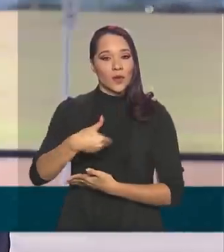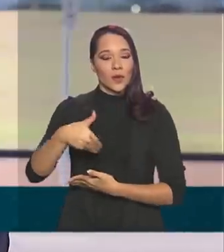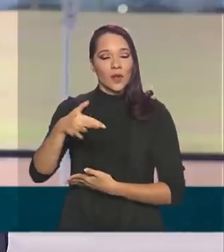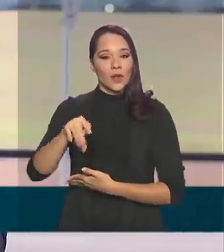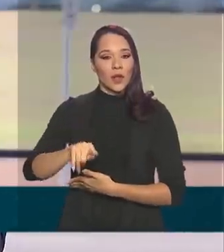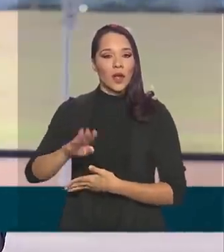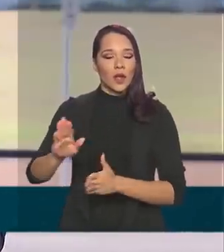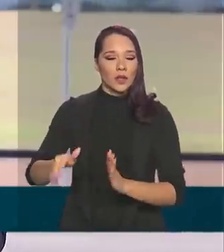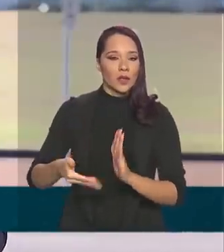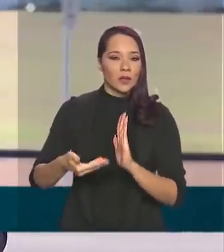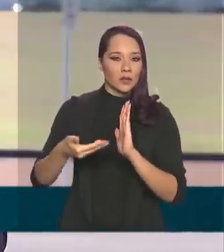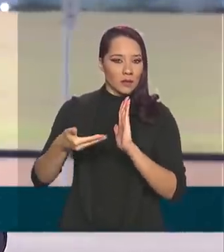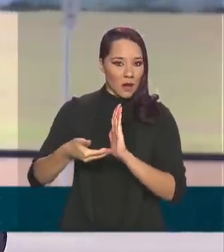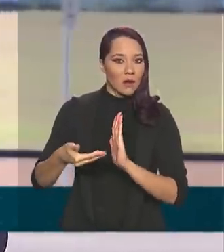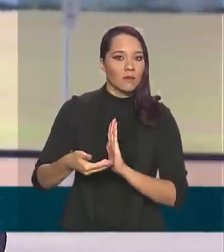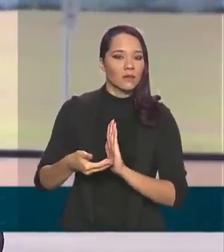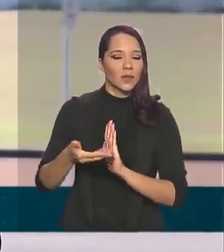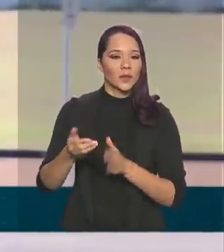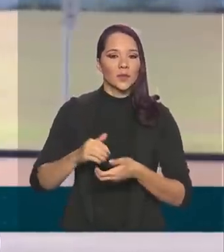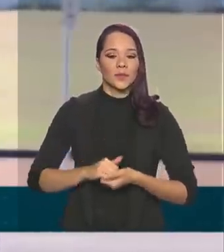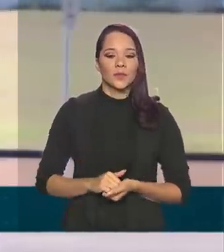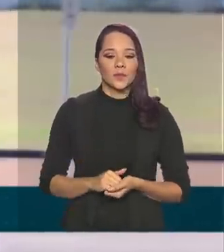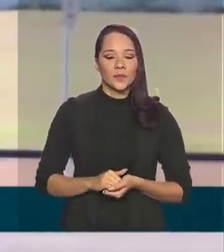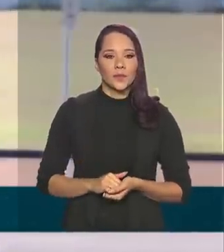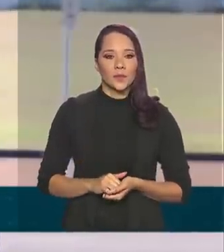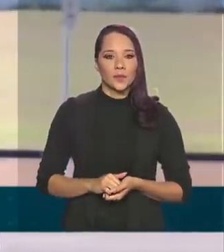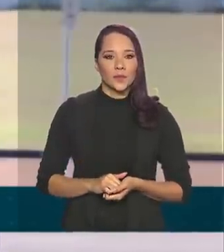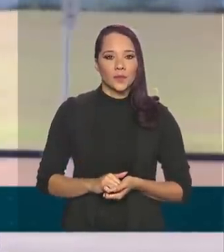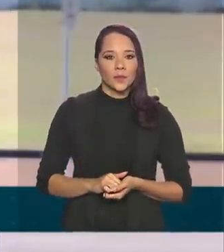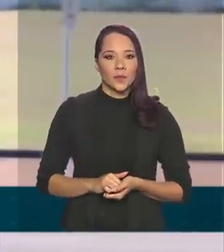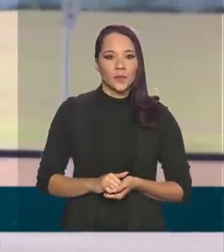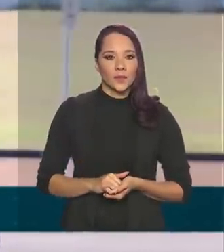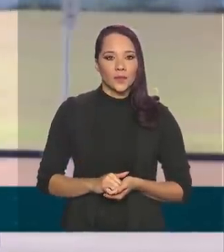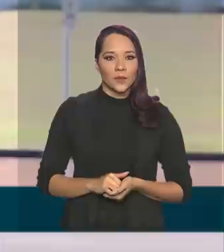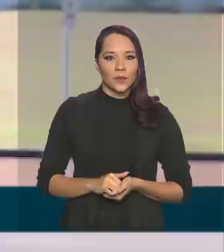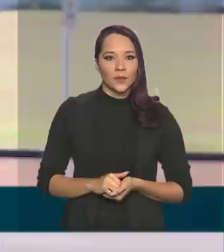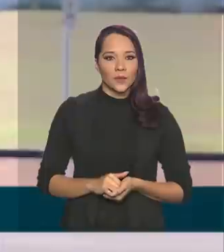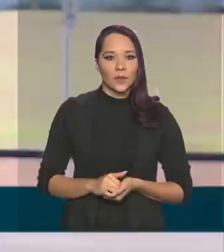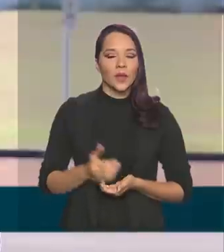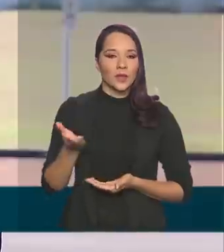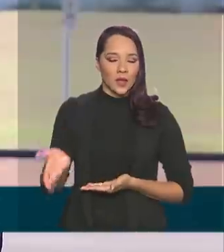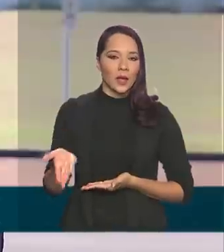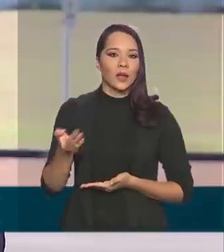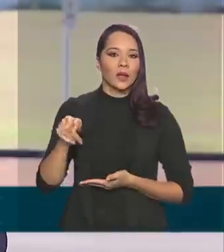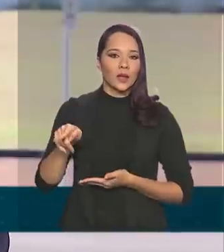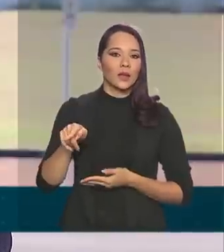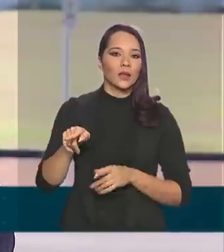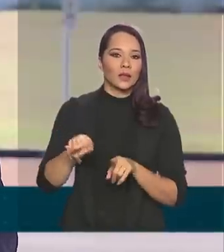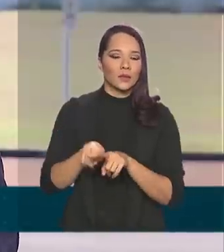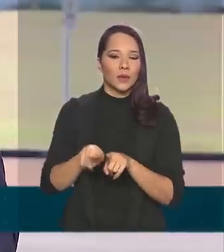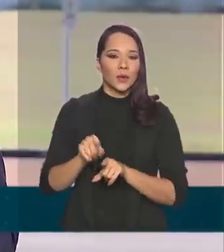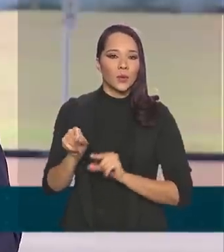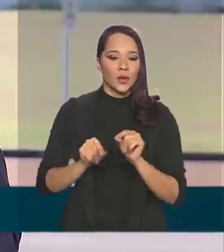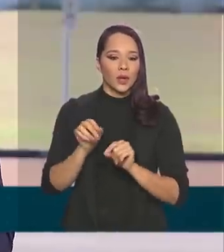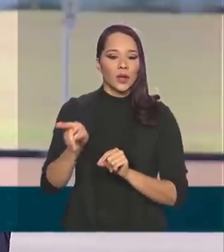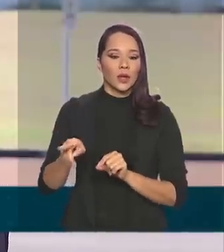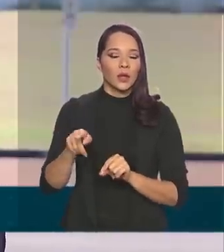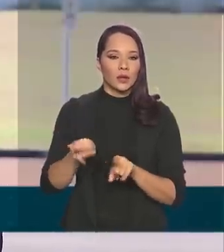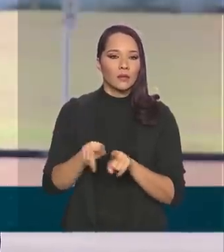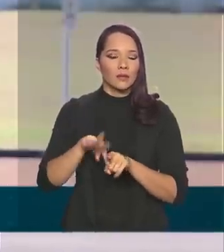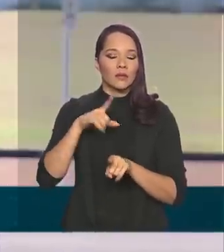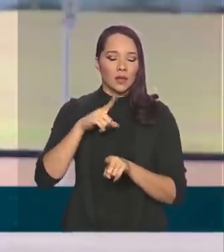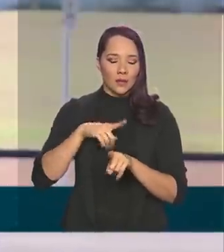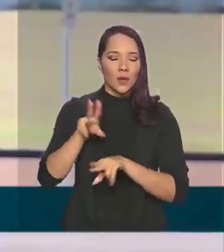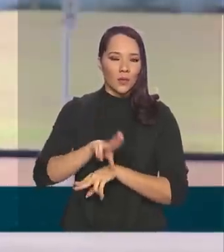dos Deputados. Isso, das Câmara dos Deputados, também por